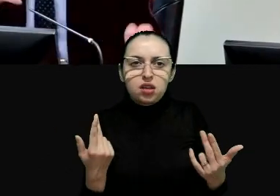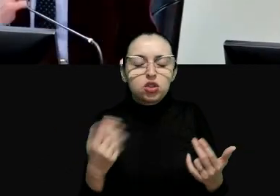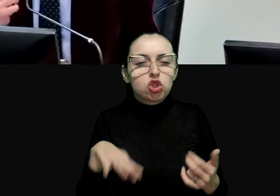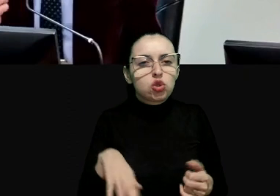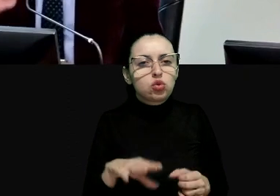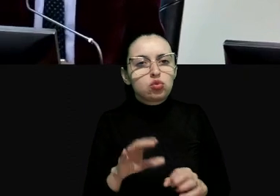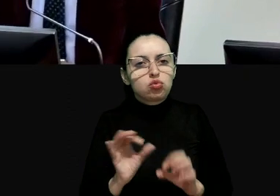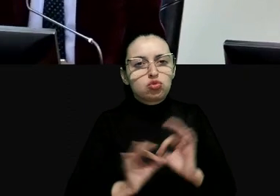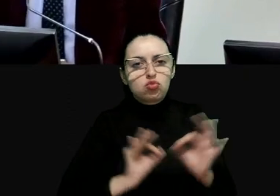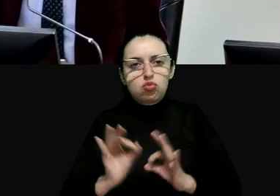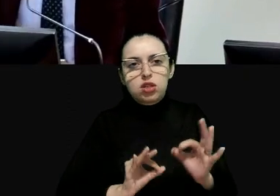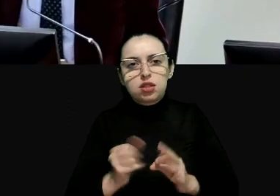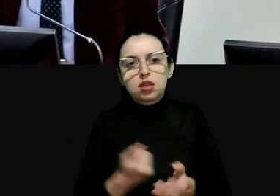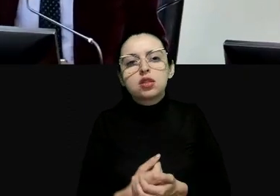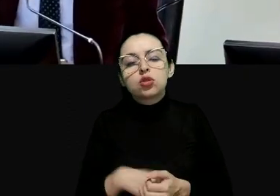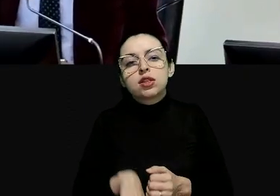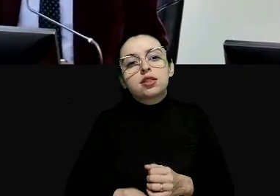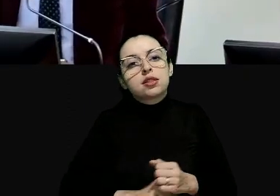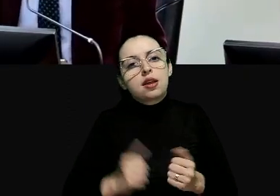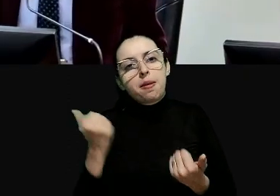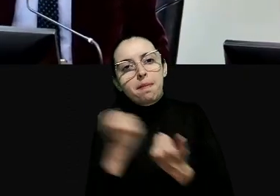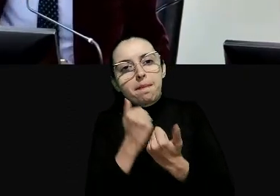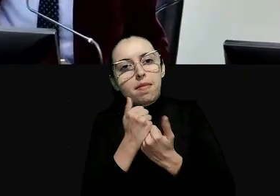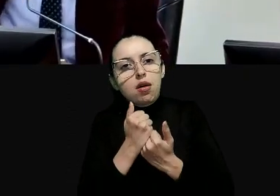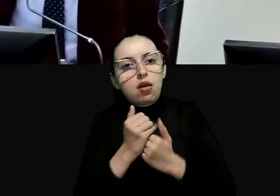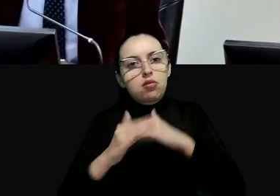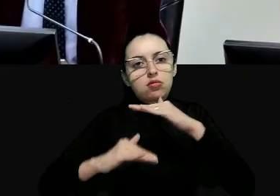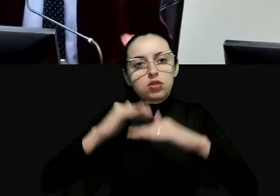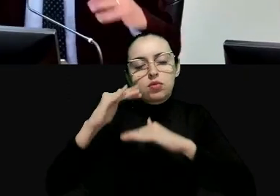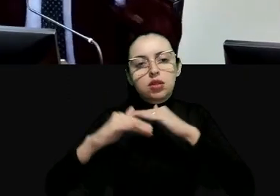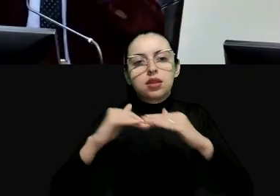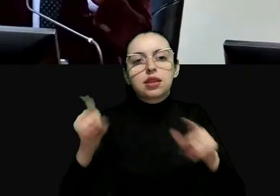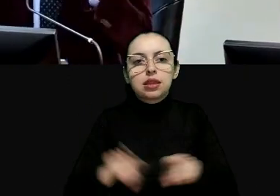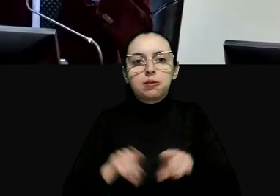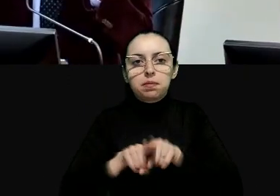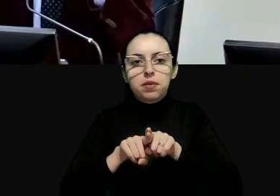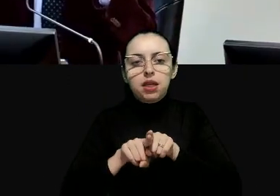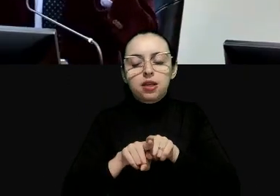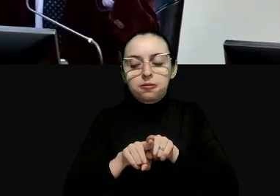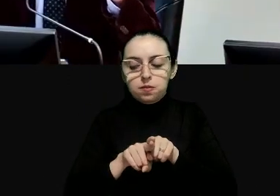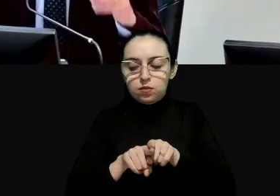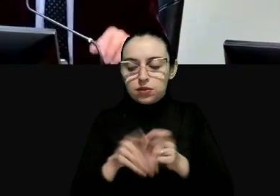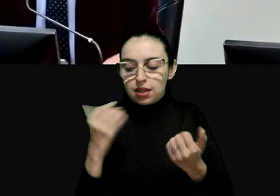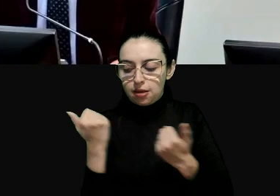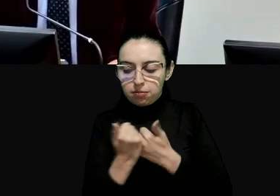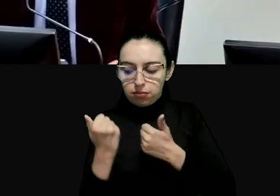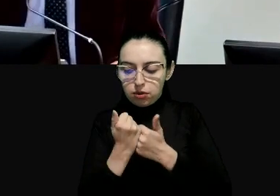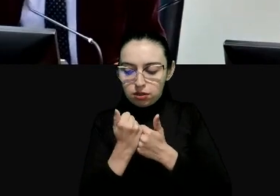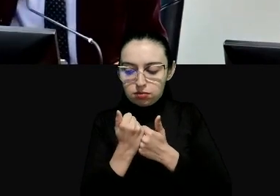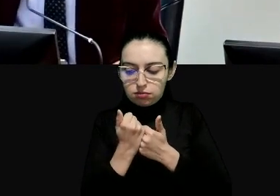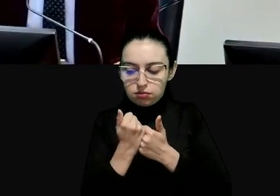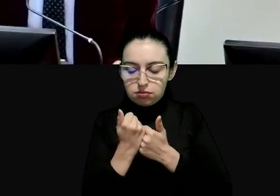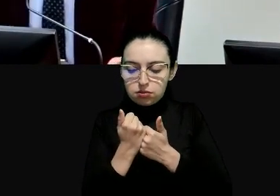organizações que apoiam este processo que levam os casos mas também tem apoio por o sistema